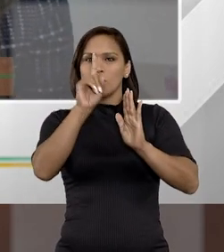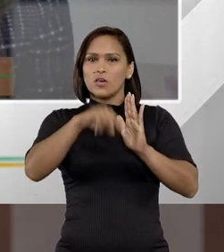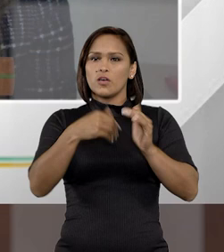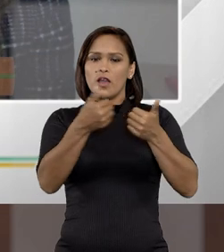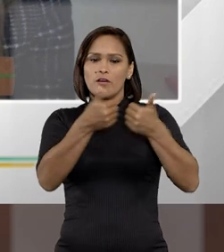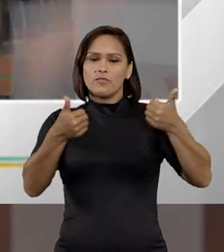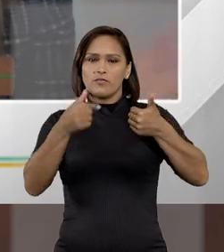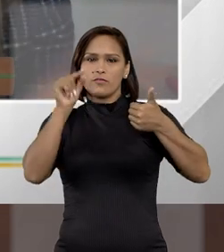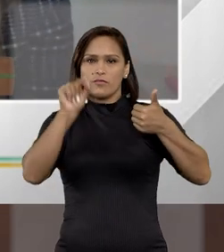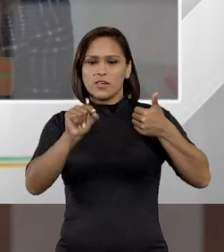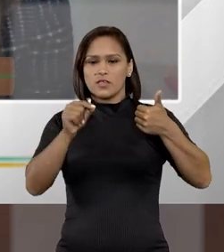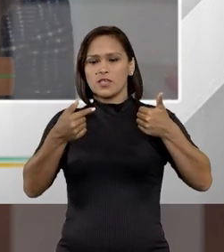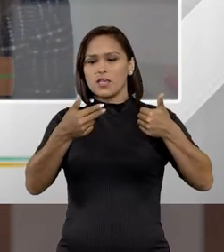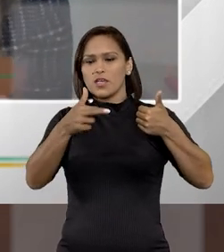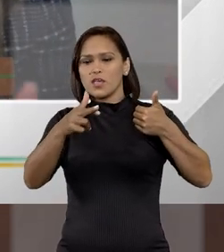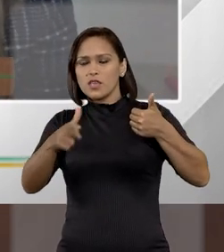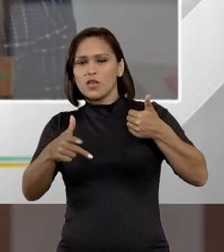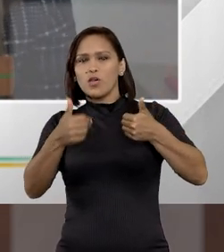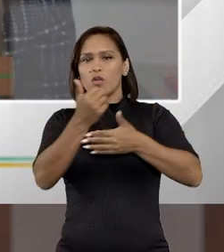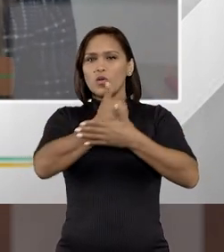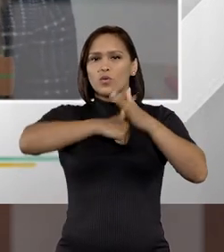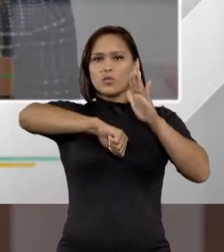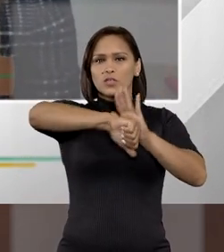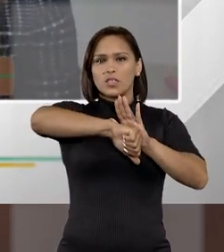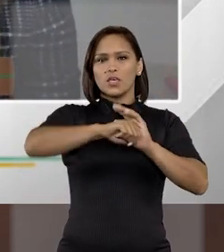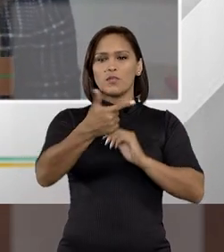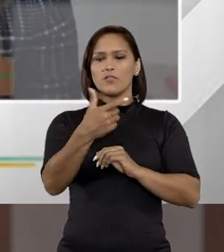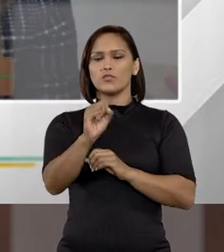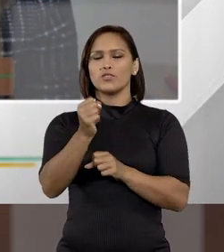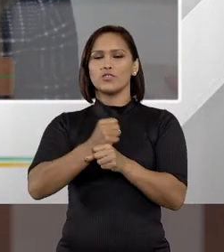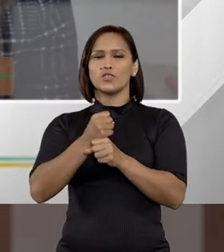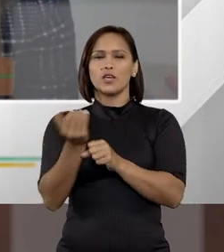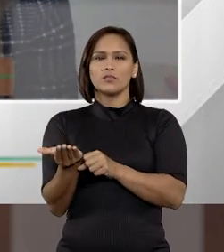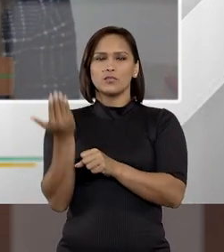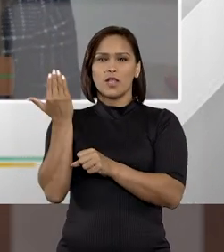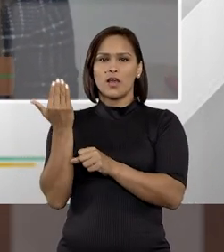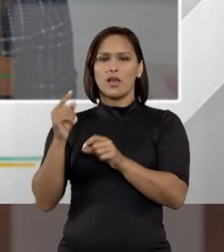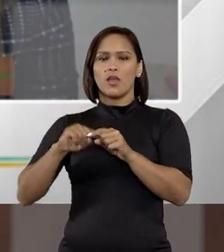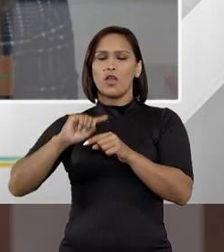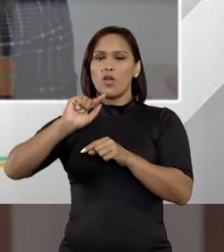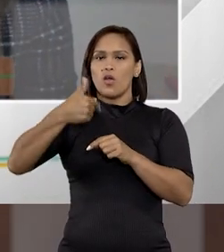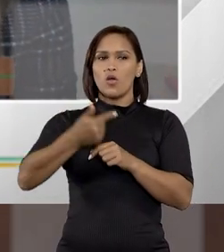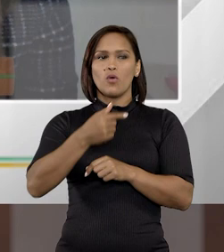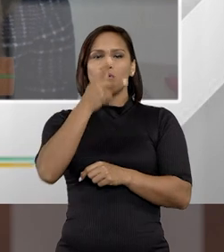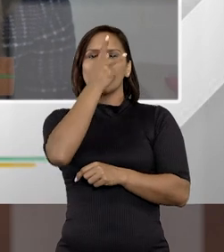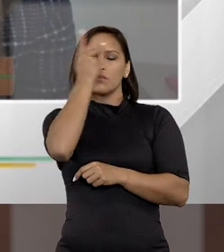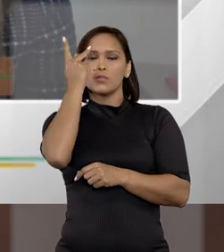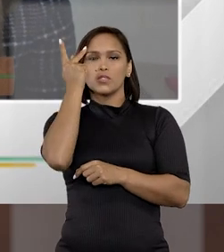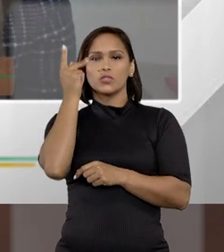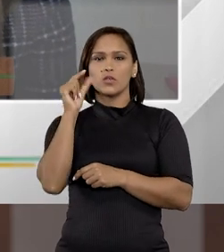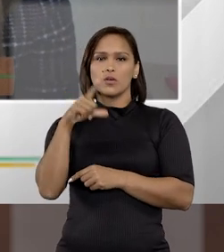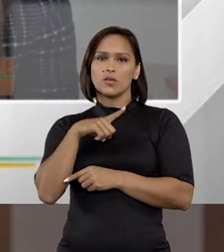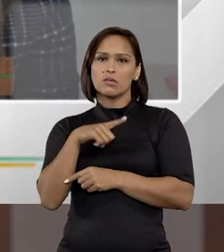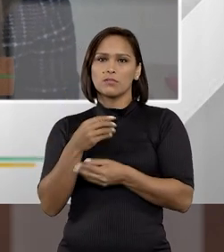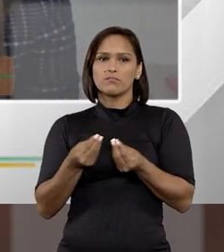o que a gente afasta aí, aqueles casos de um crime que foi cometido, sei lá, 20 anos atrás, ou então o sujeito